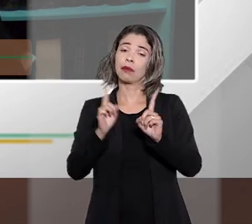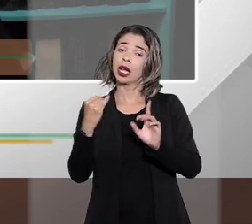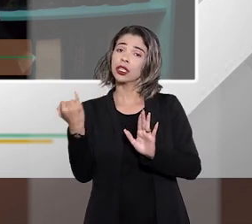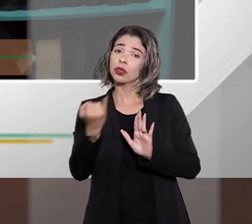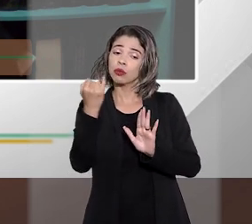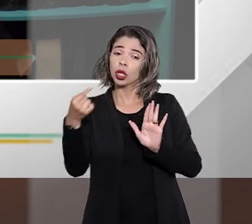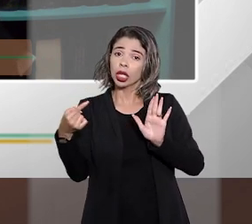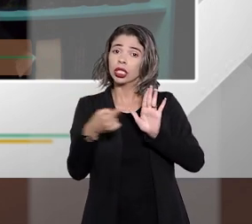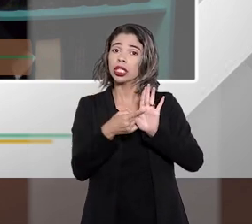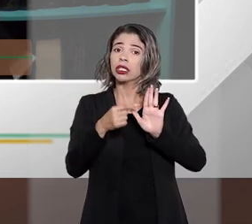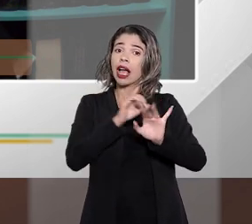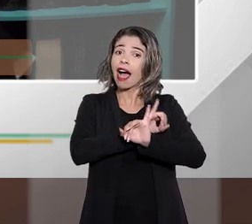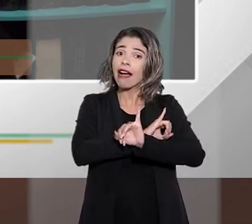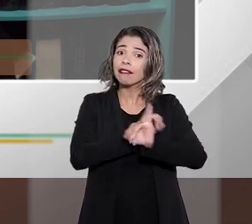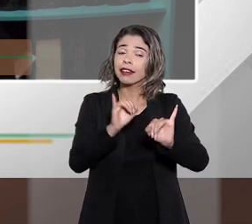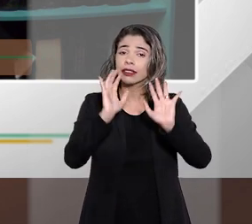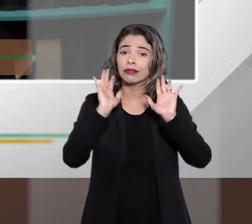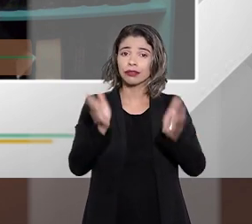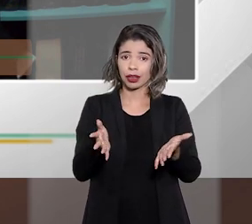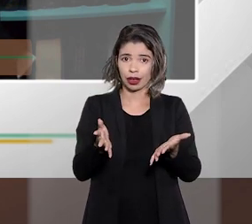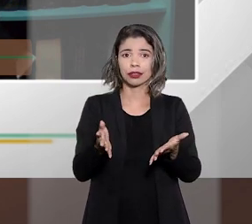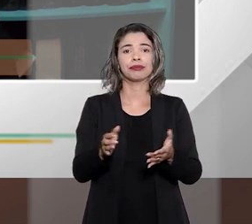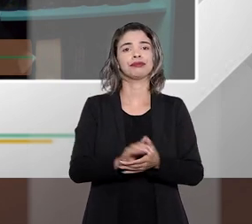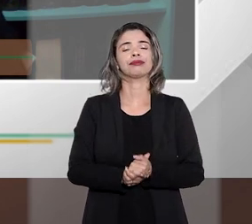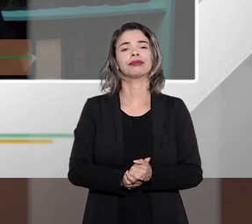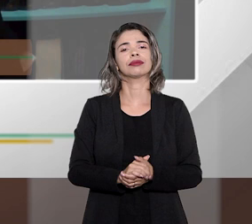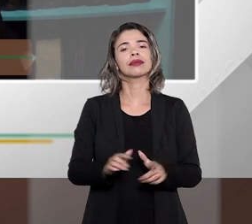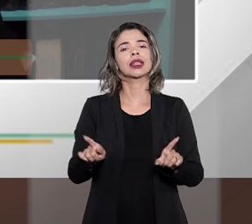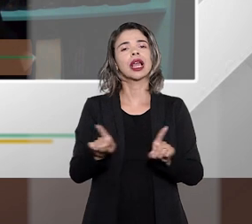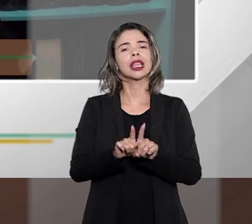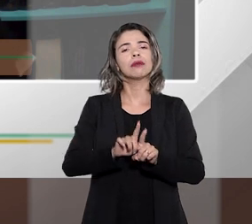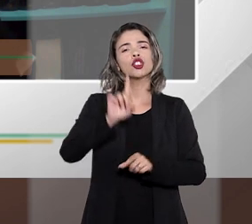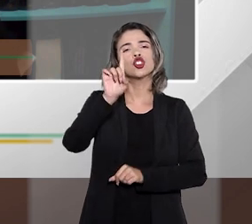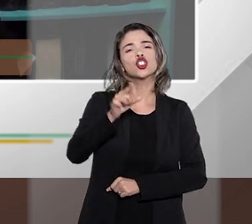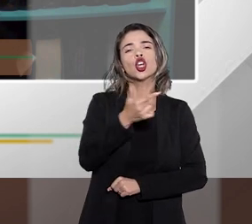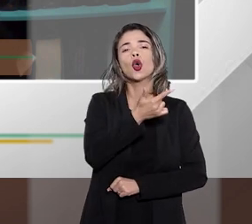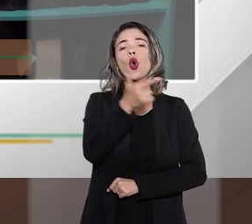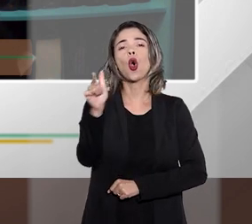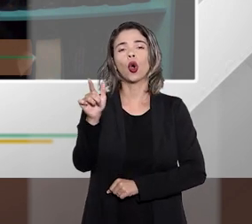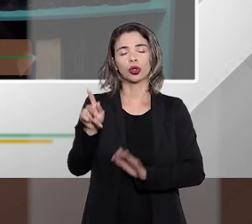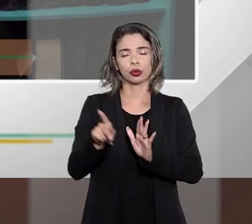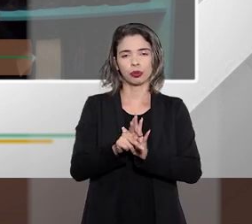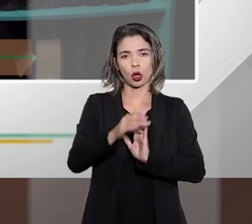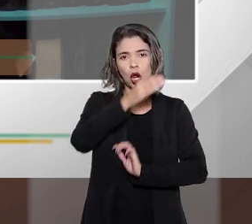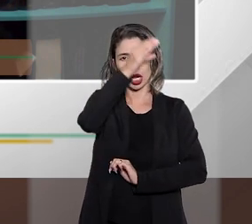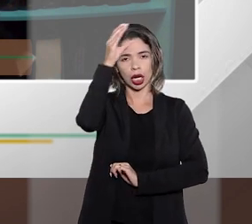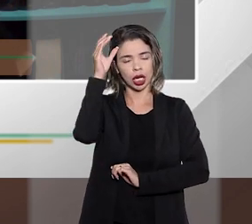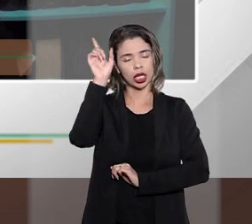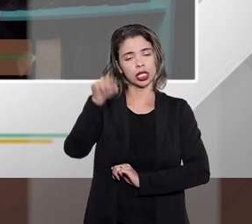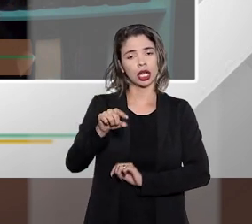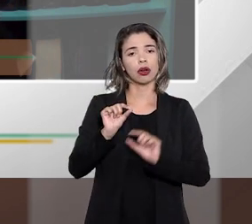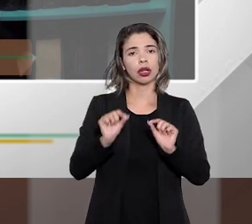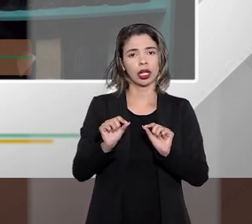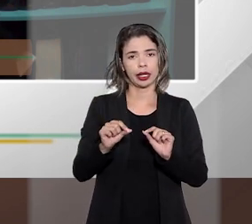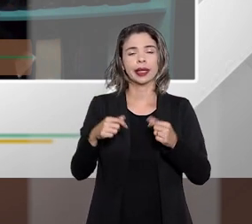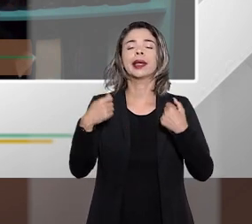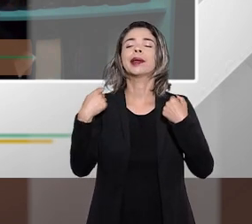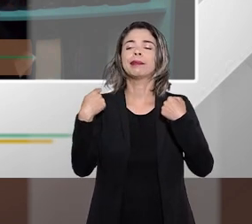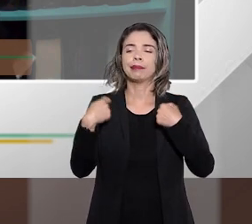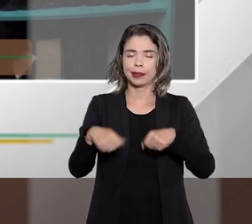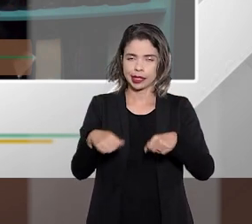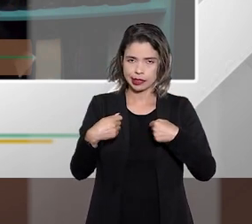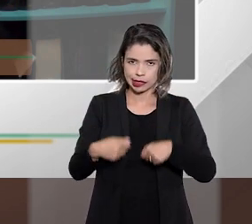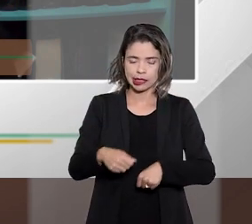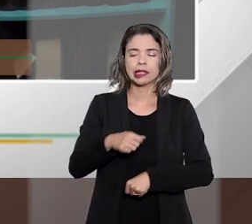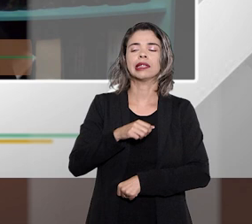ou não essa capacidade e quais são os direitos mais importantes do consumidor? você perguntou sim previamente com pelo menos